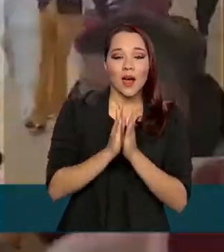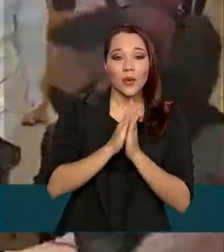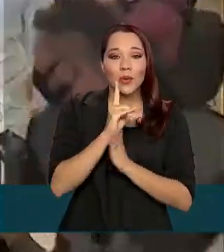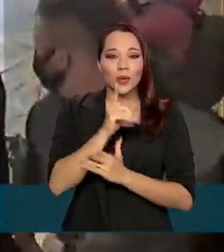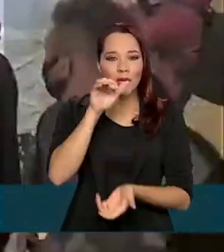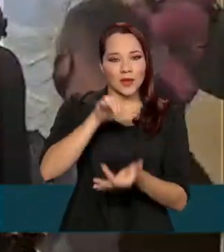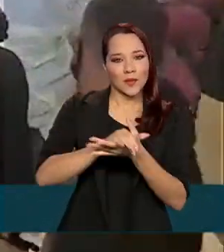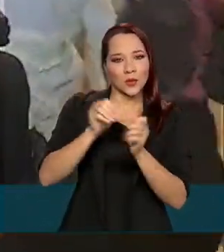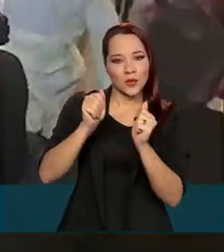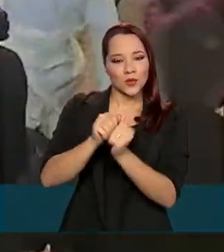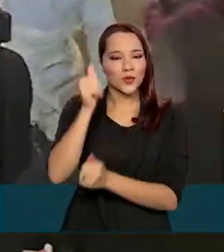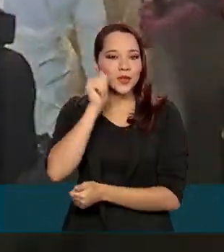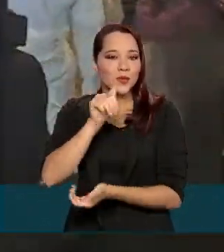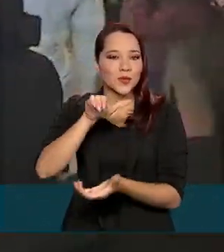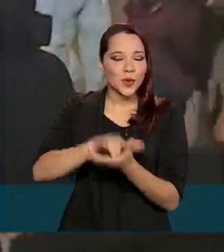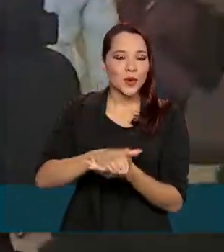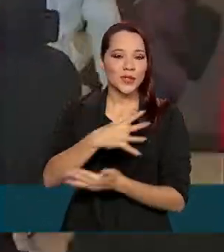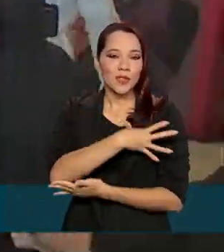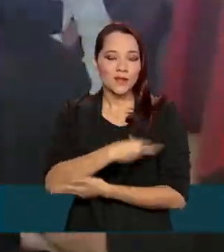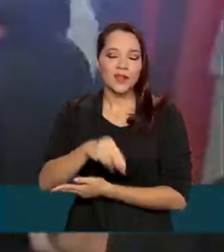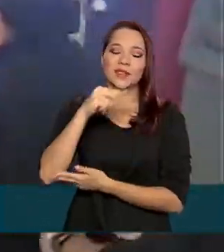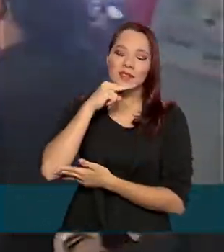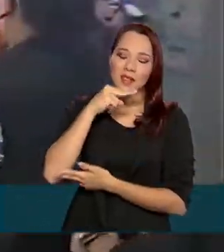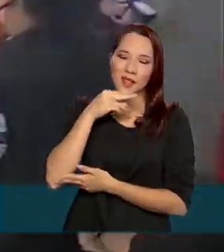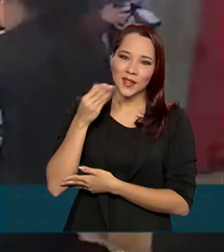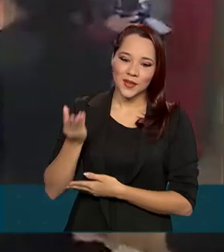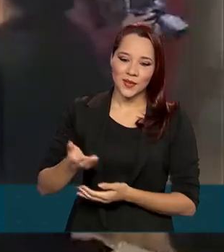esposa, filhos e netos.